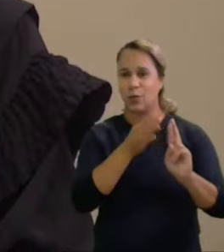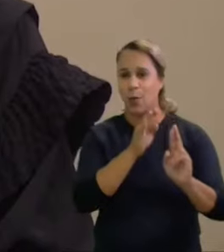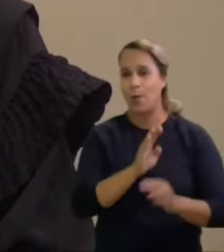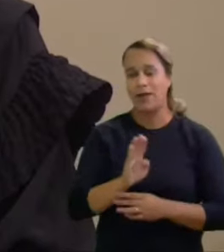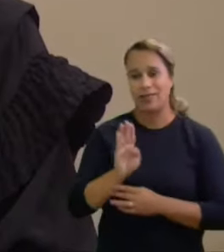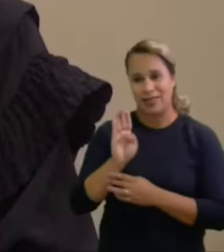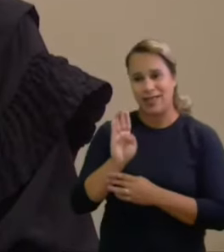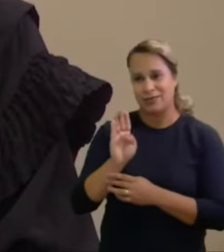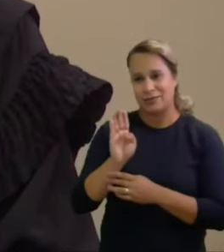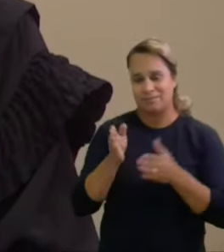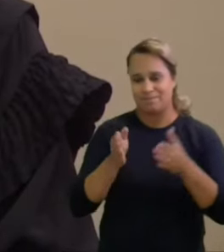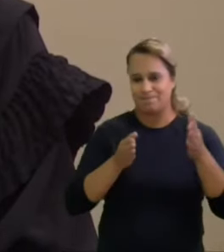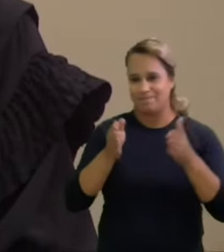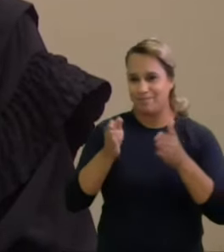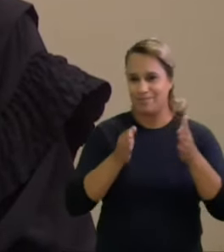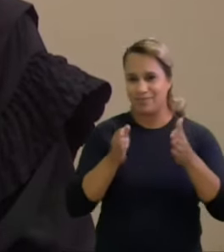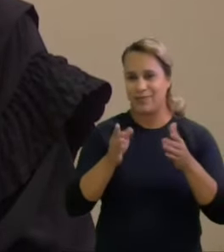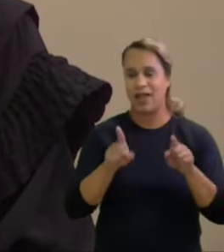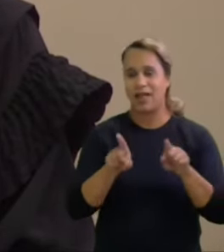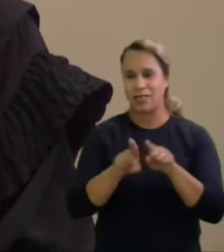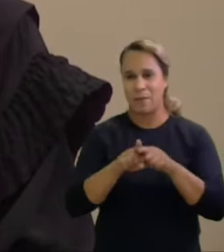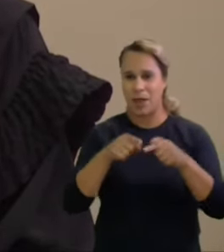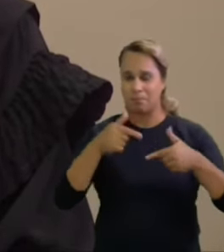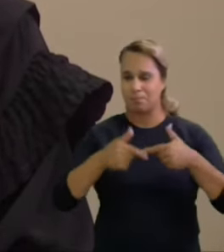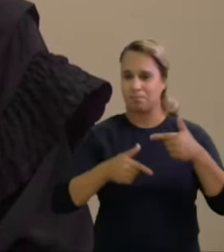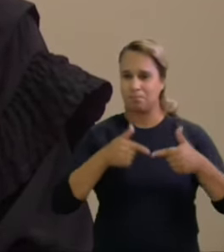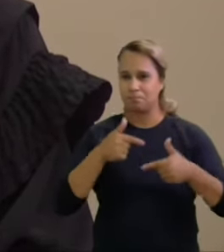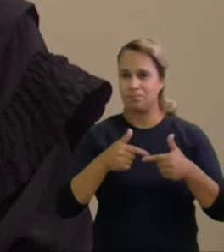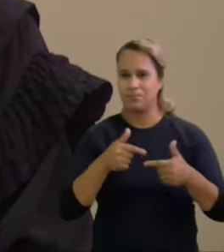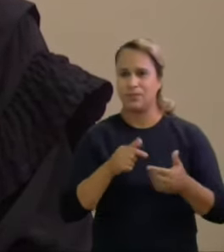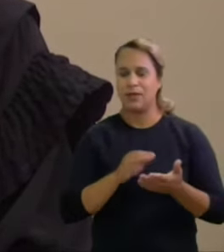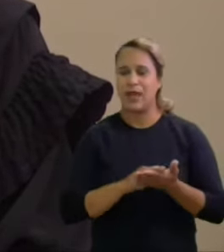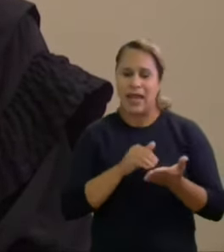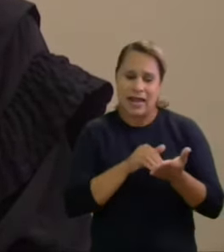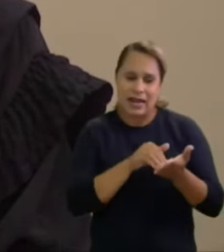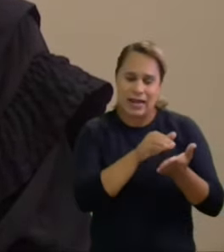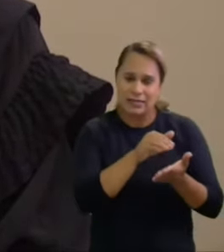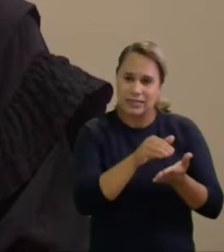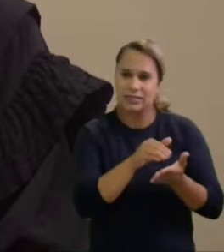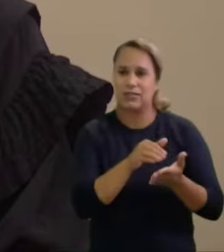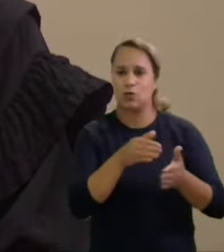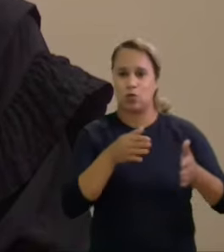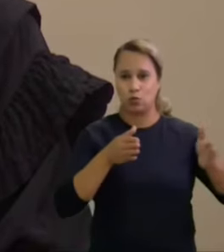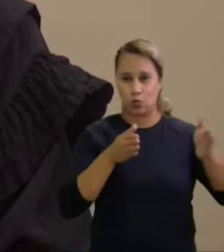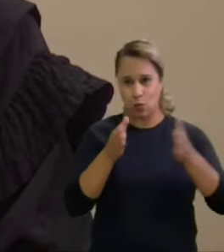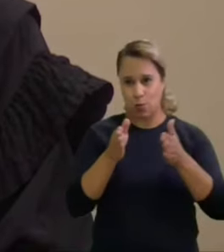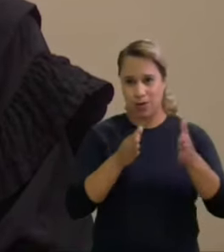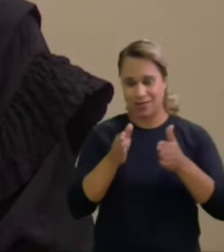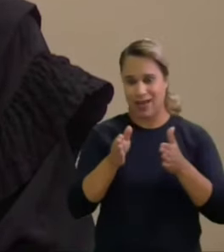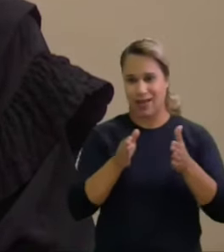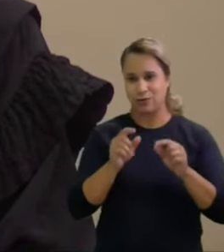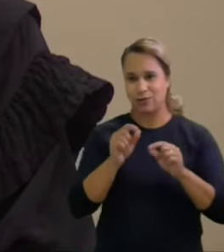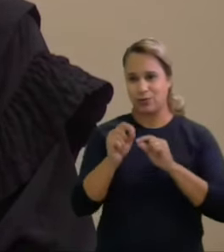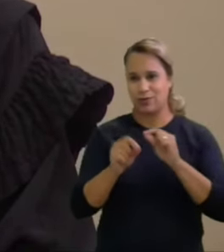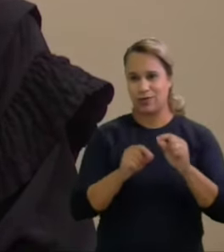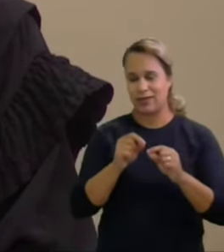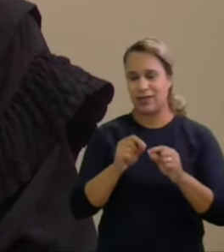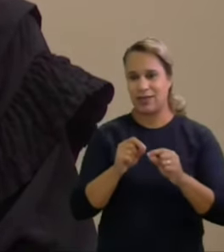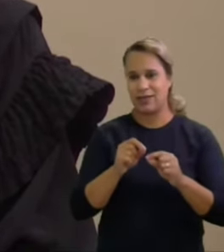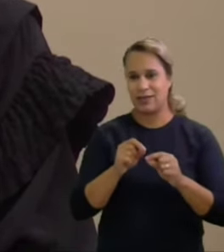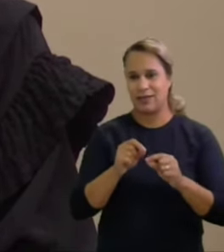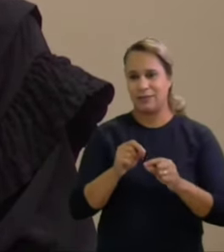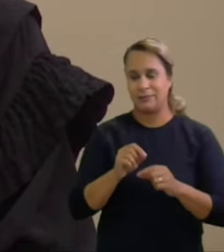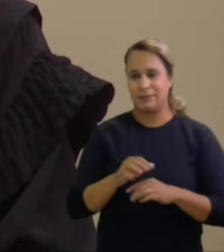caráter excepcional a cassação do mandato deve ser adotada tão somente quando lastreada em provas